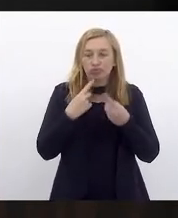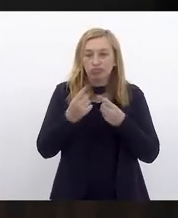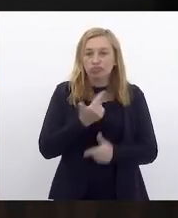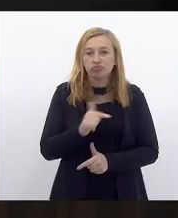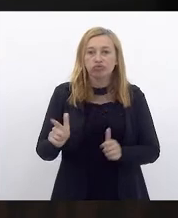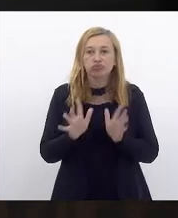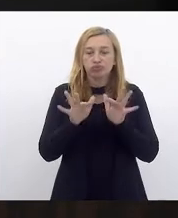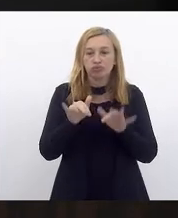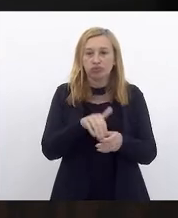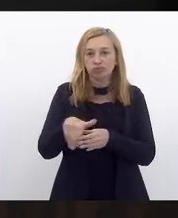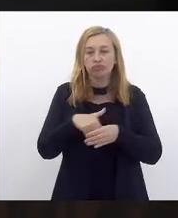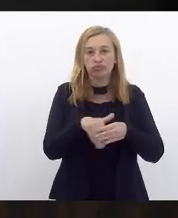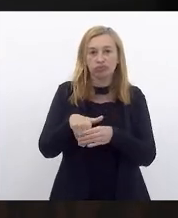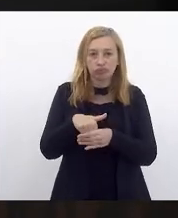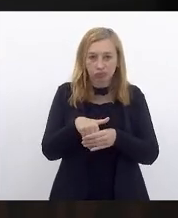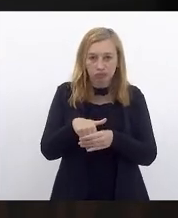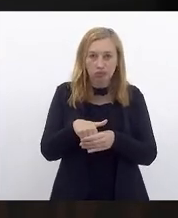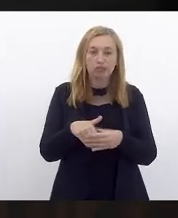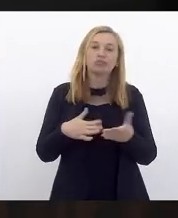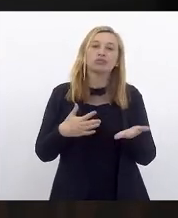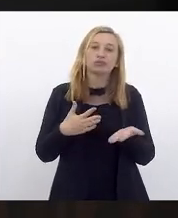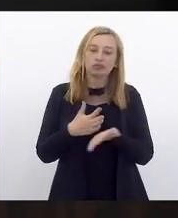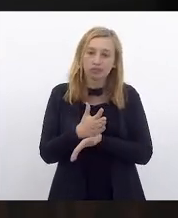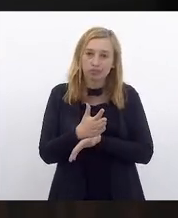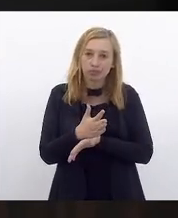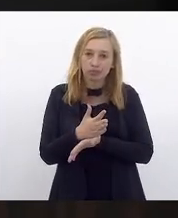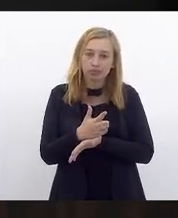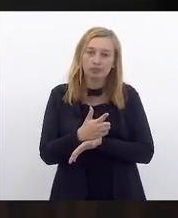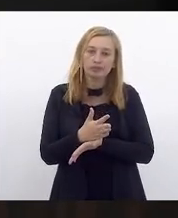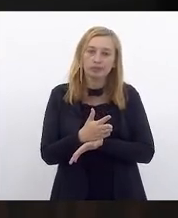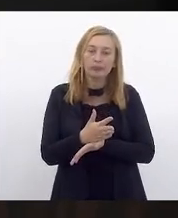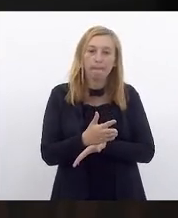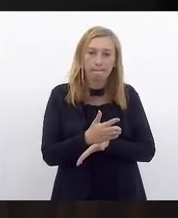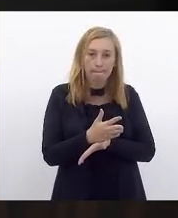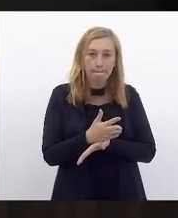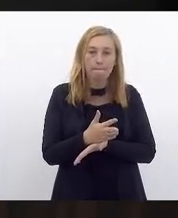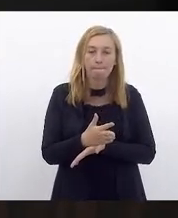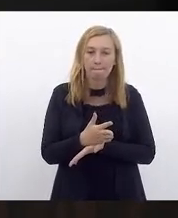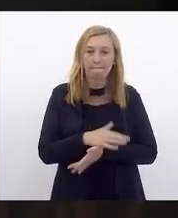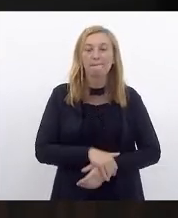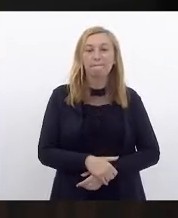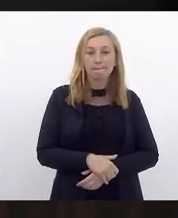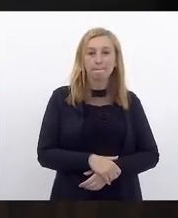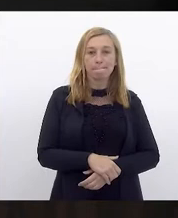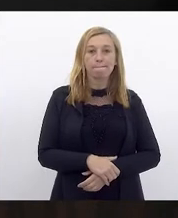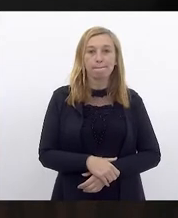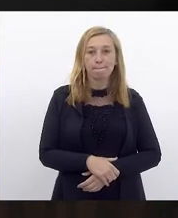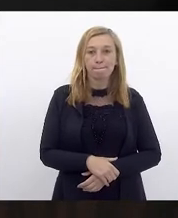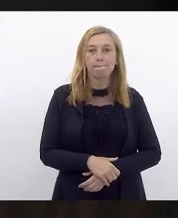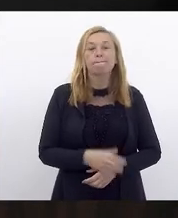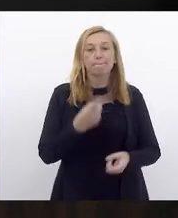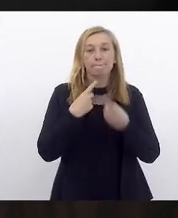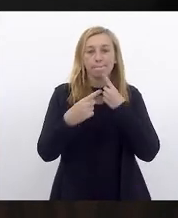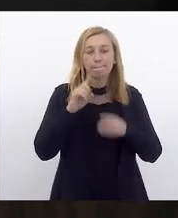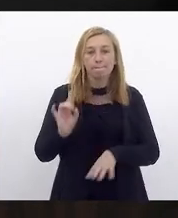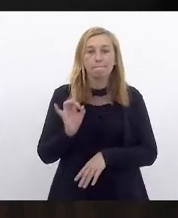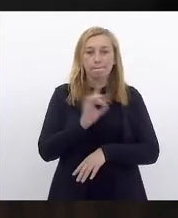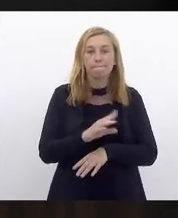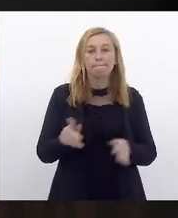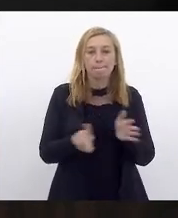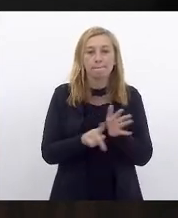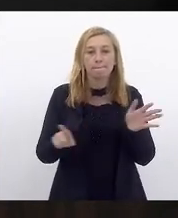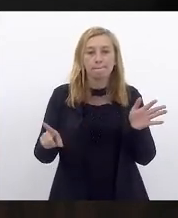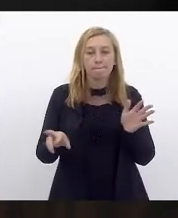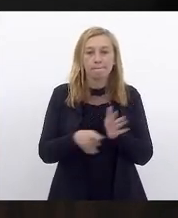votação. Os senhores que aprovam, permaneçam como estão. Aprovado. Vai autógrafo. Em discussão única, projeto